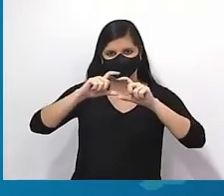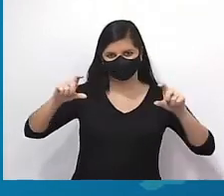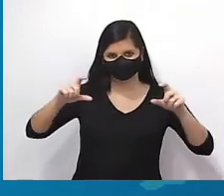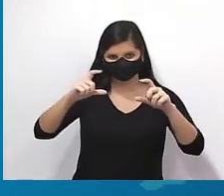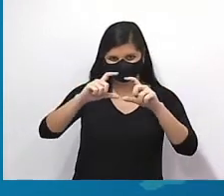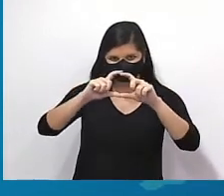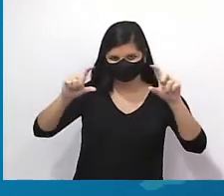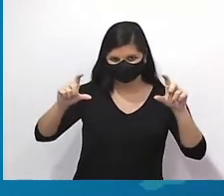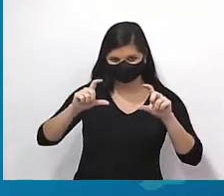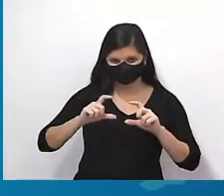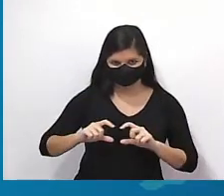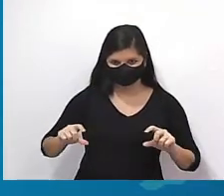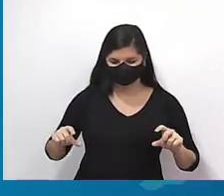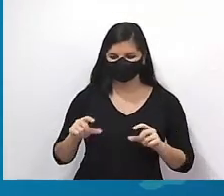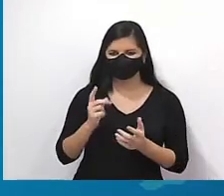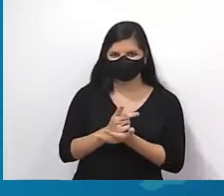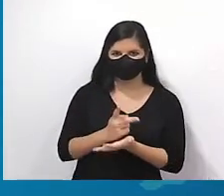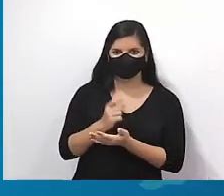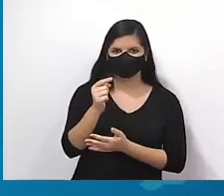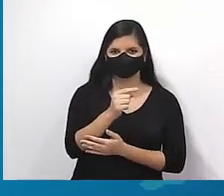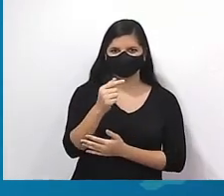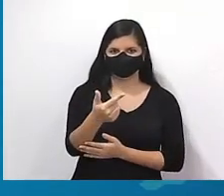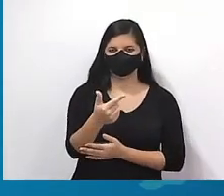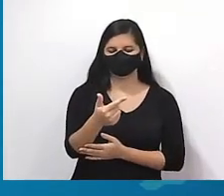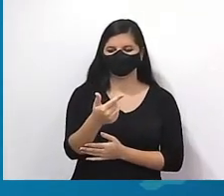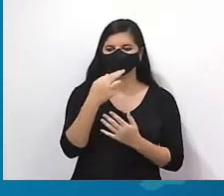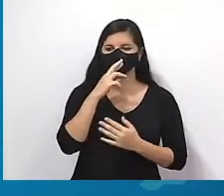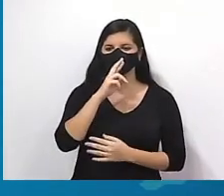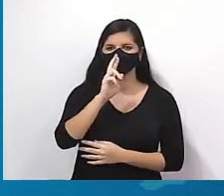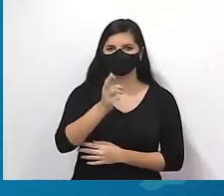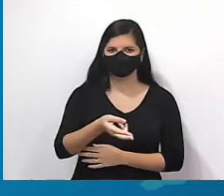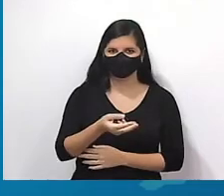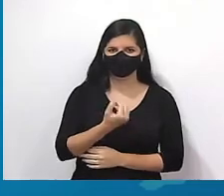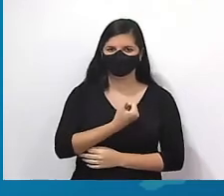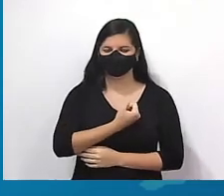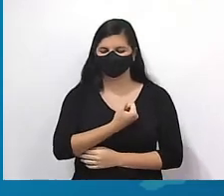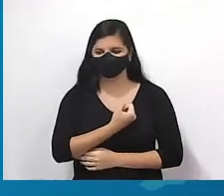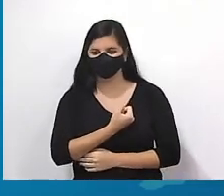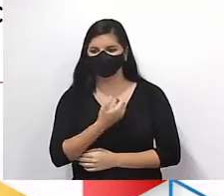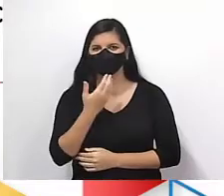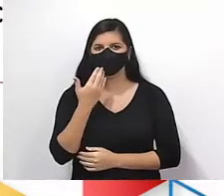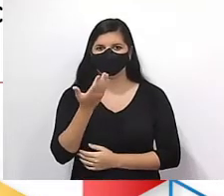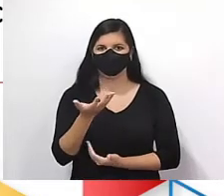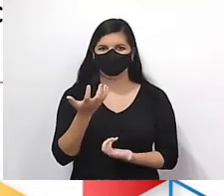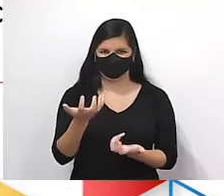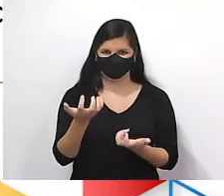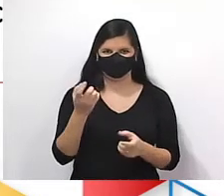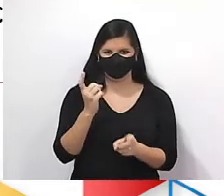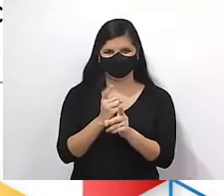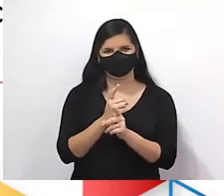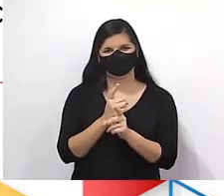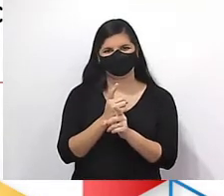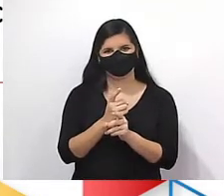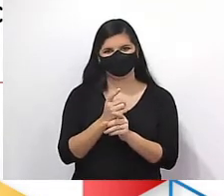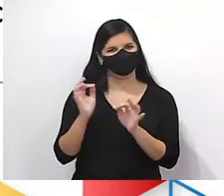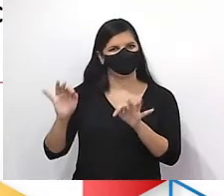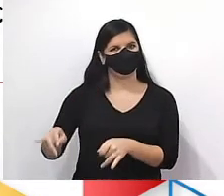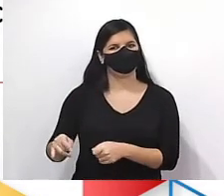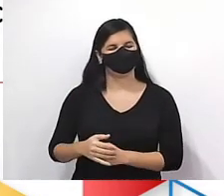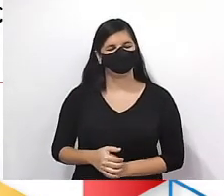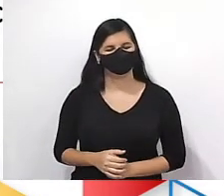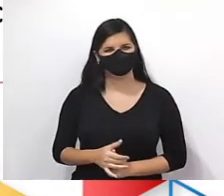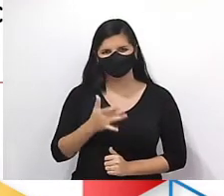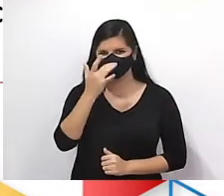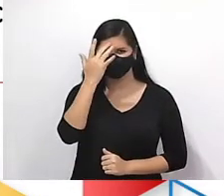bom? Veja que é sempre menos 2. E o resultado é o termo que se pretende determinar. Fim, fácil assim, professor?